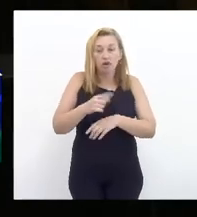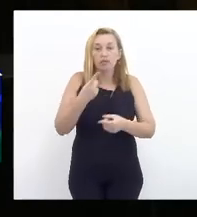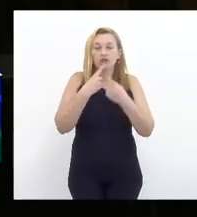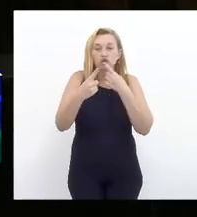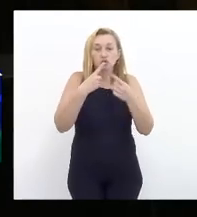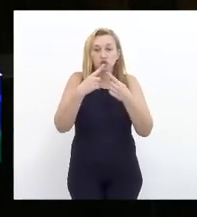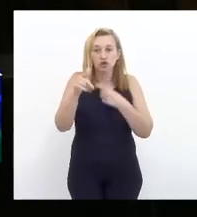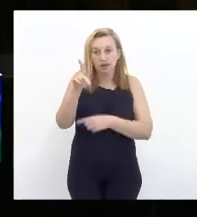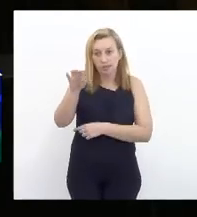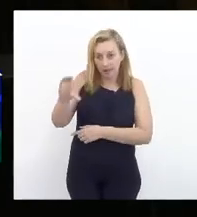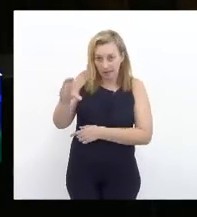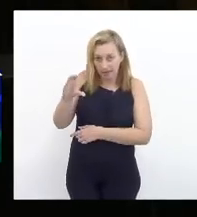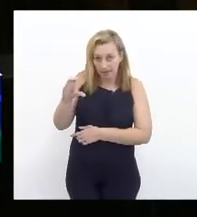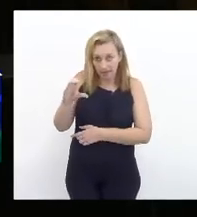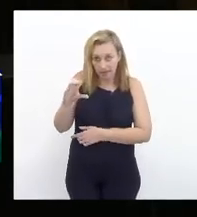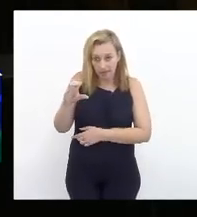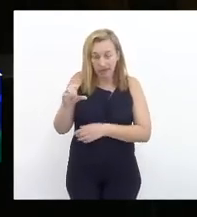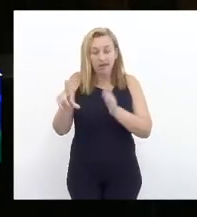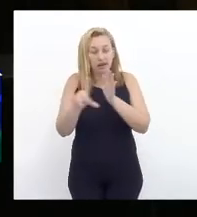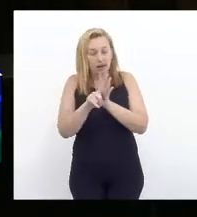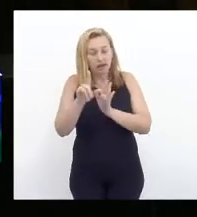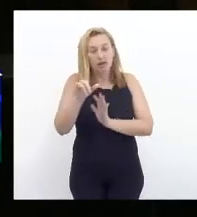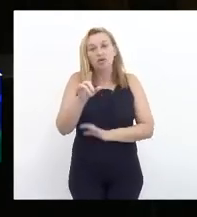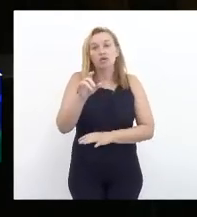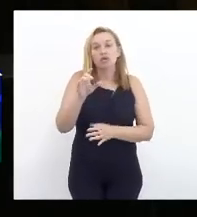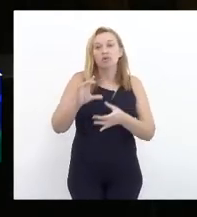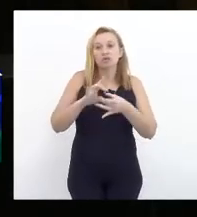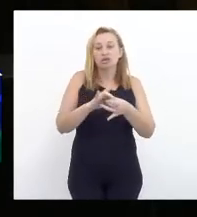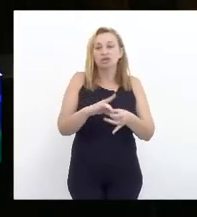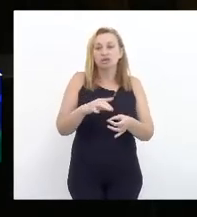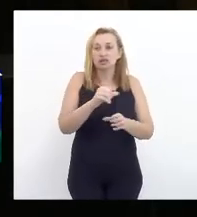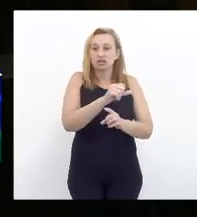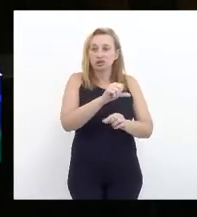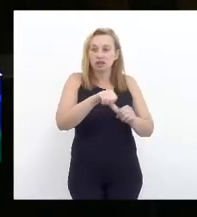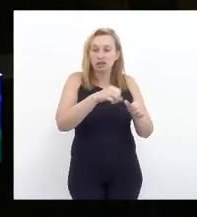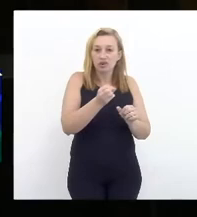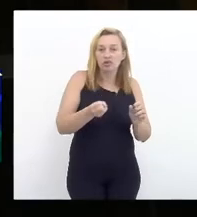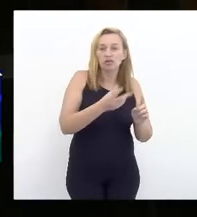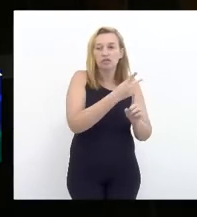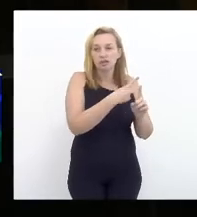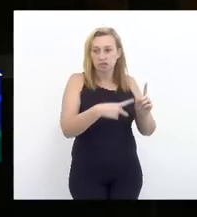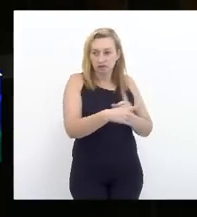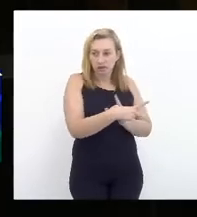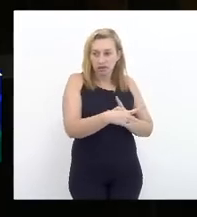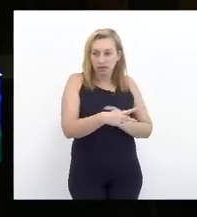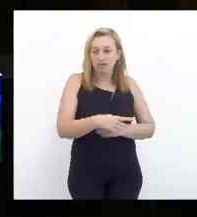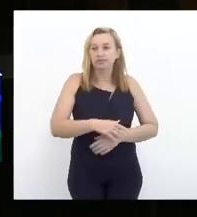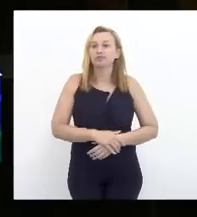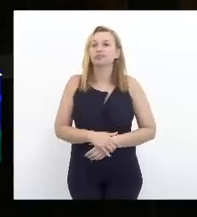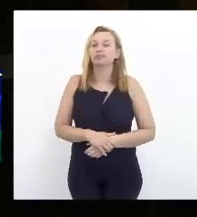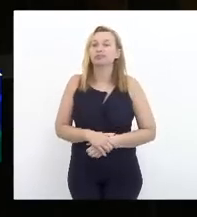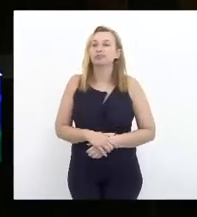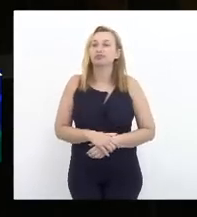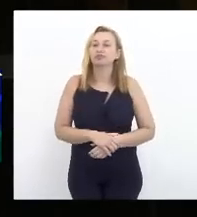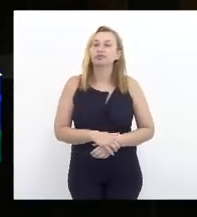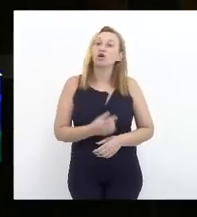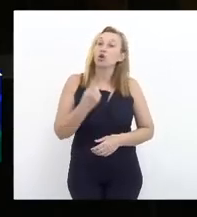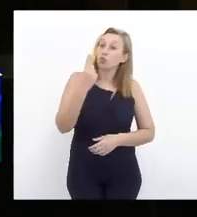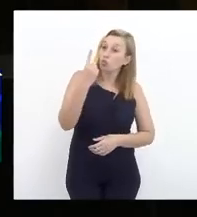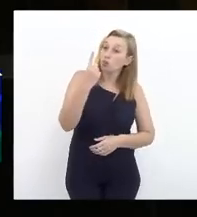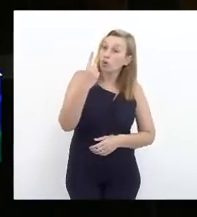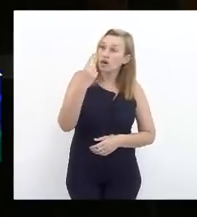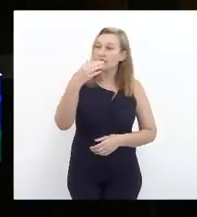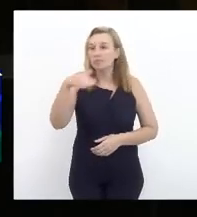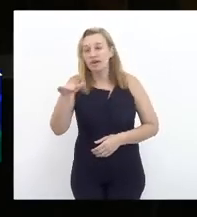e a lei complementar da reforma da Previdência. Entre uma e